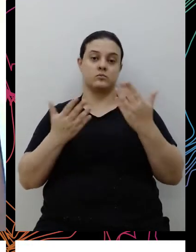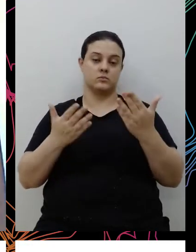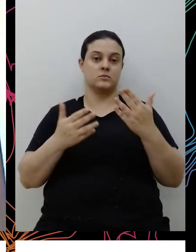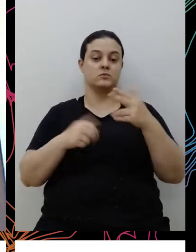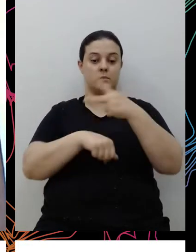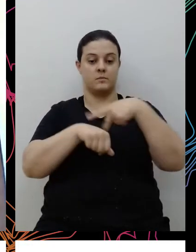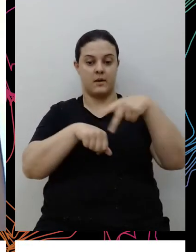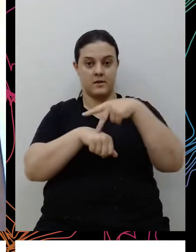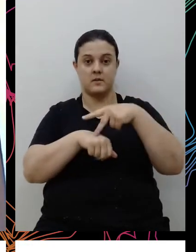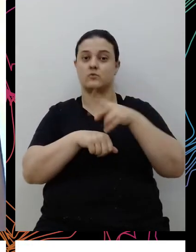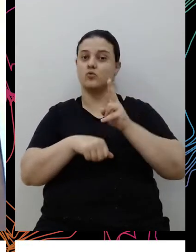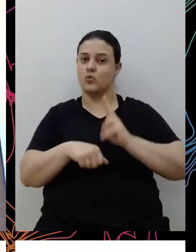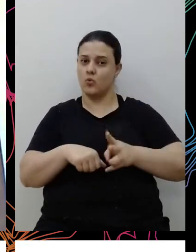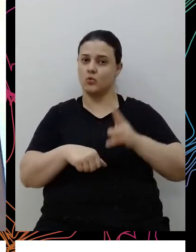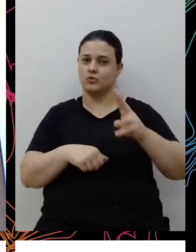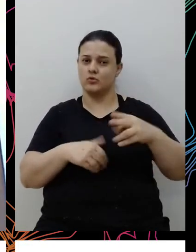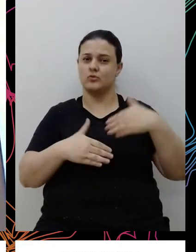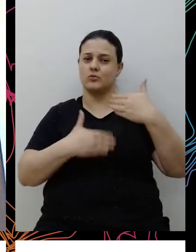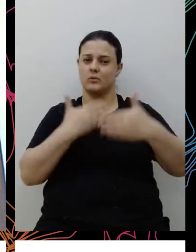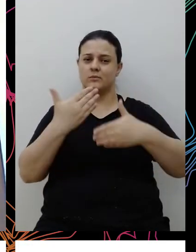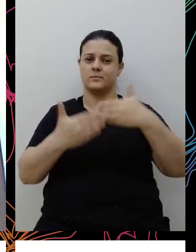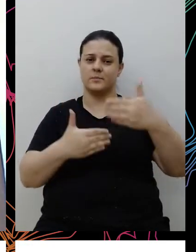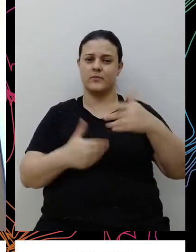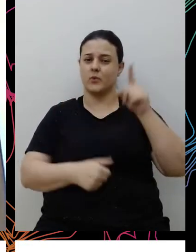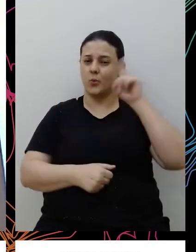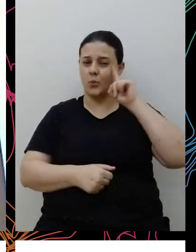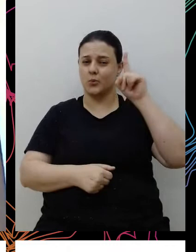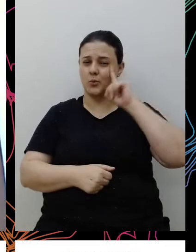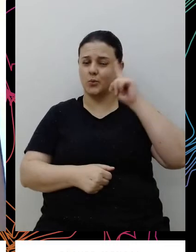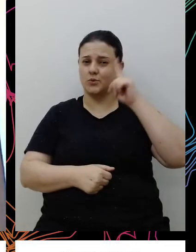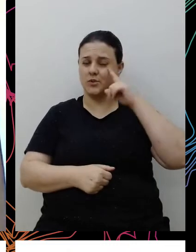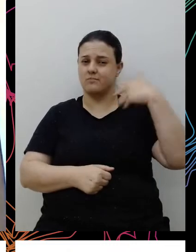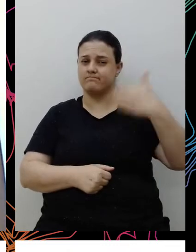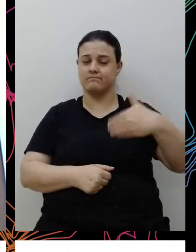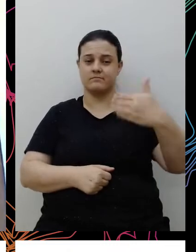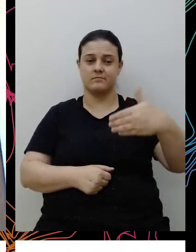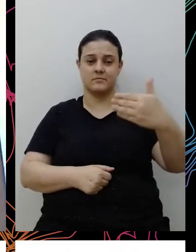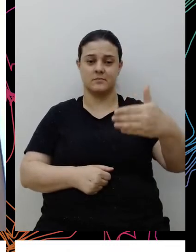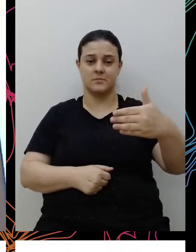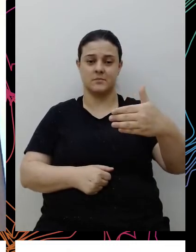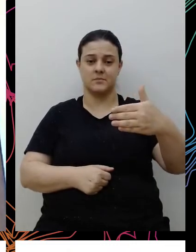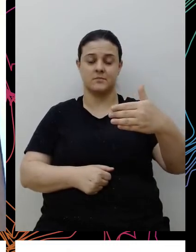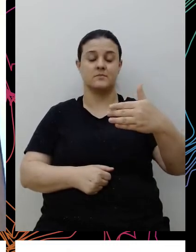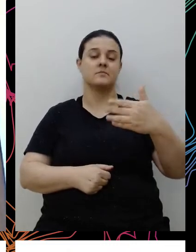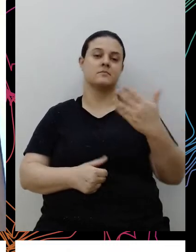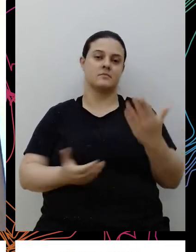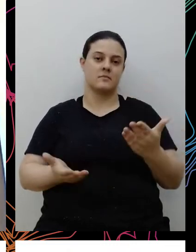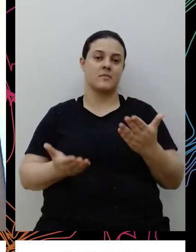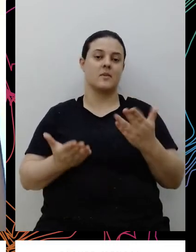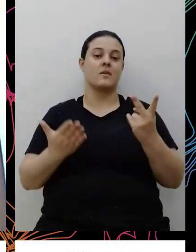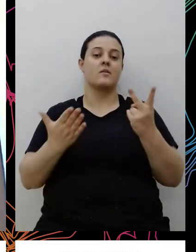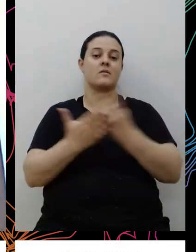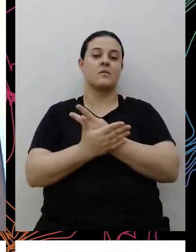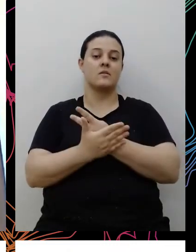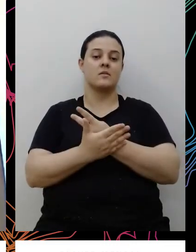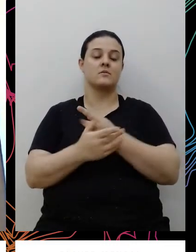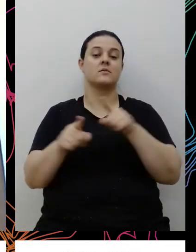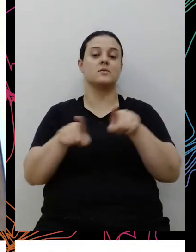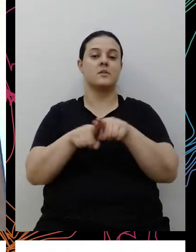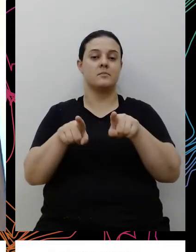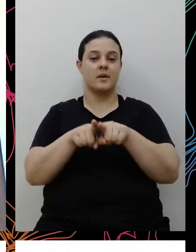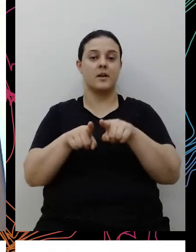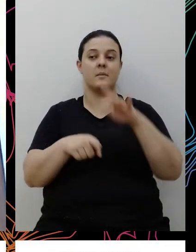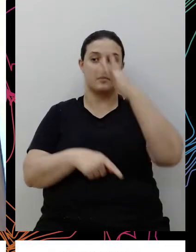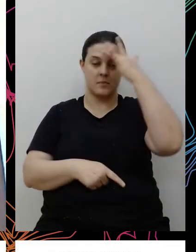esse tipo de violação de direitos todos os dias, né? Nós temos que os seus atores sociais vão acabar também por reproduzir